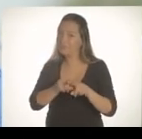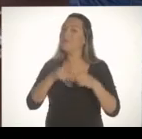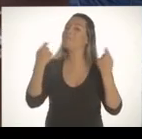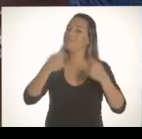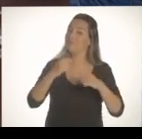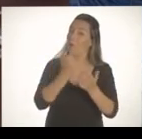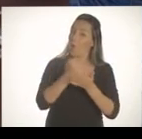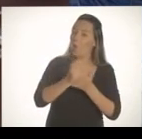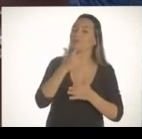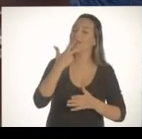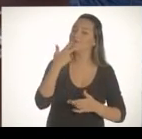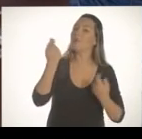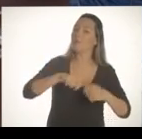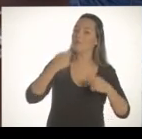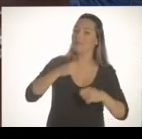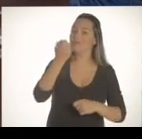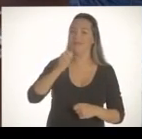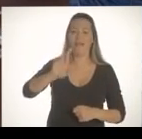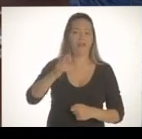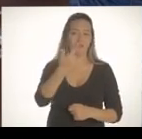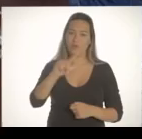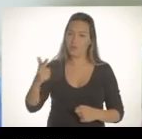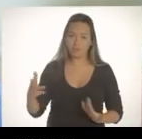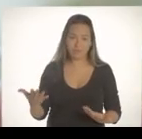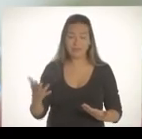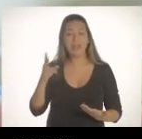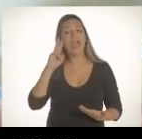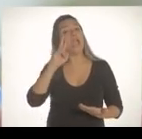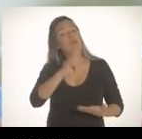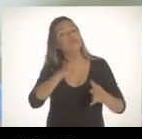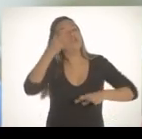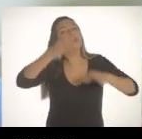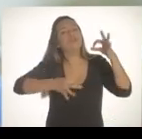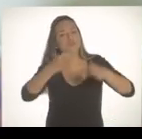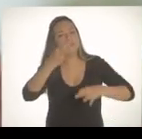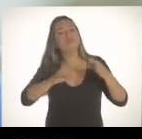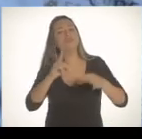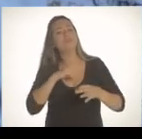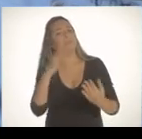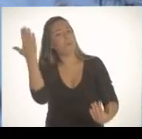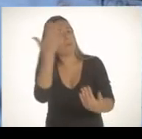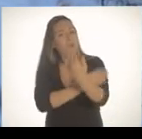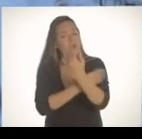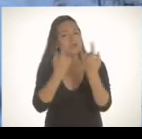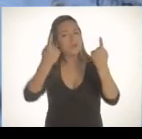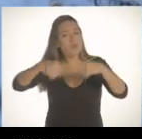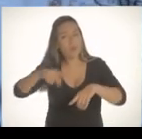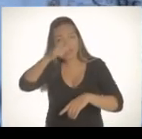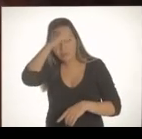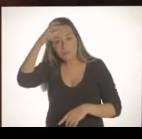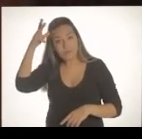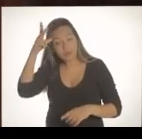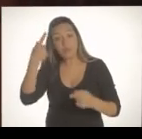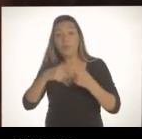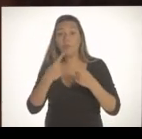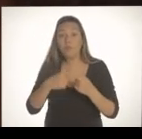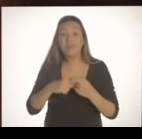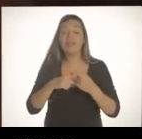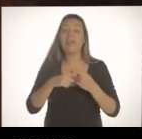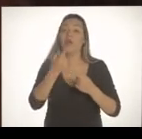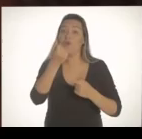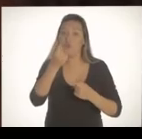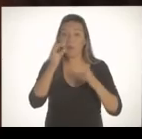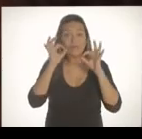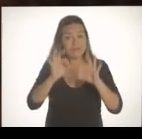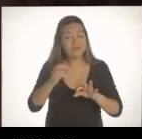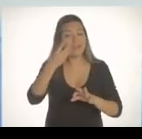-condicionado. Eu vi uma ação da Justiça contra a Prefeitura. Por quê? Porque, segundo eles, a passagem